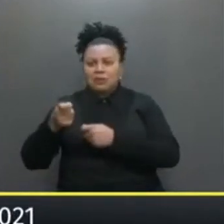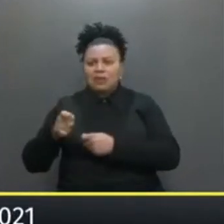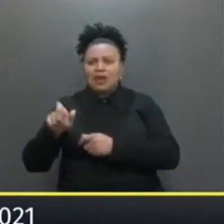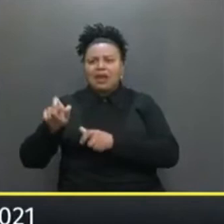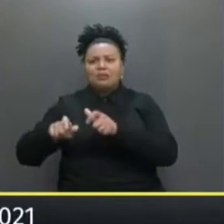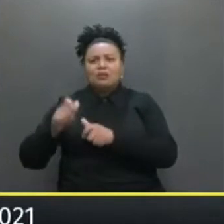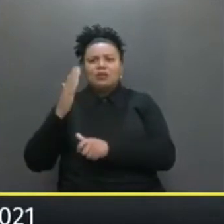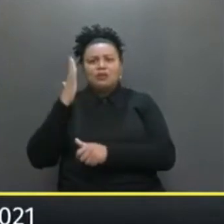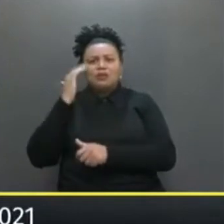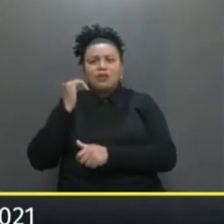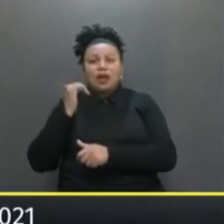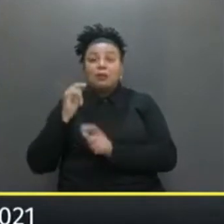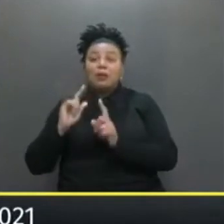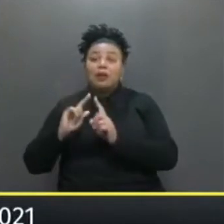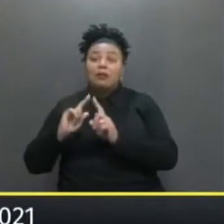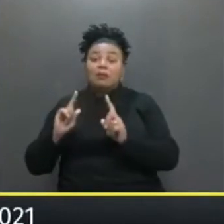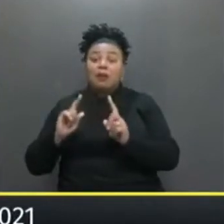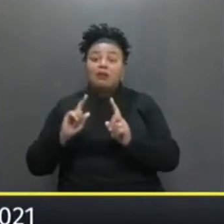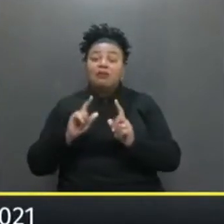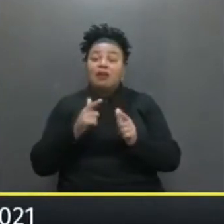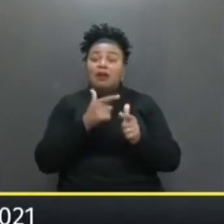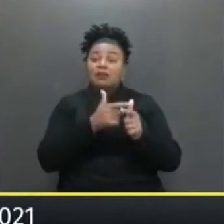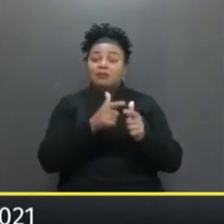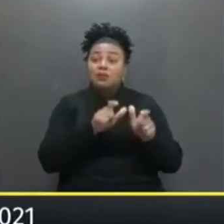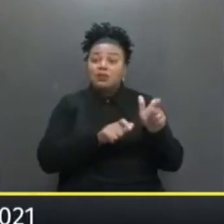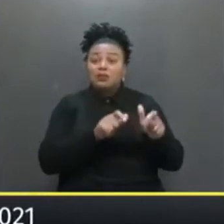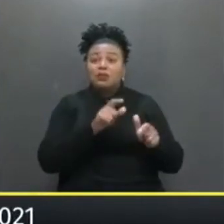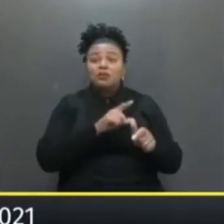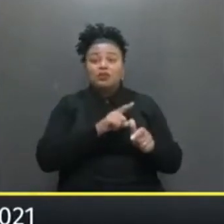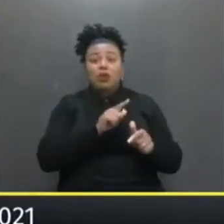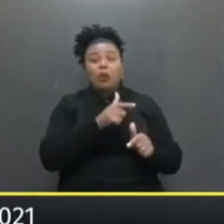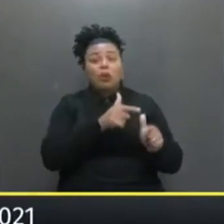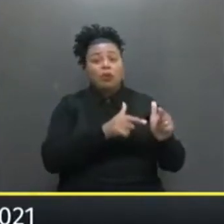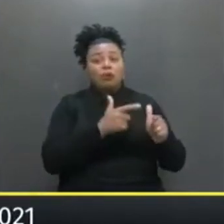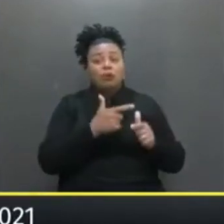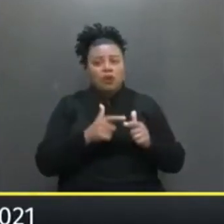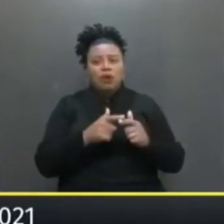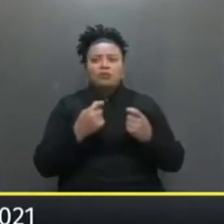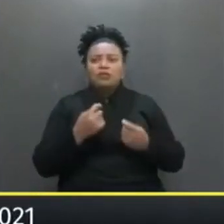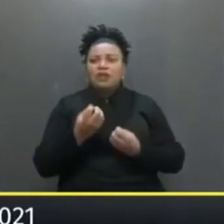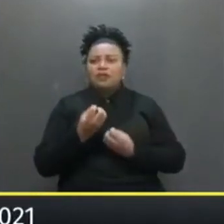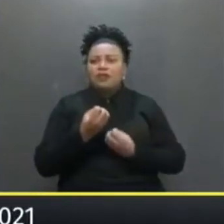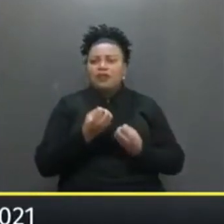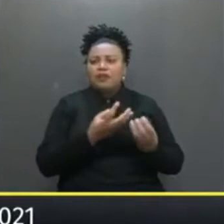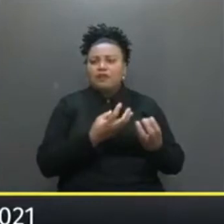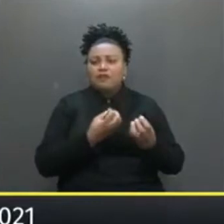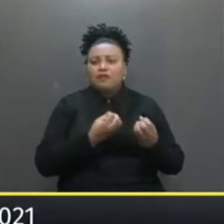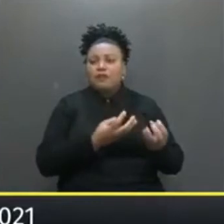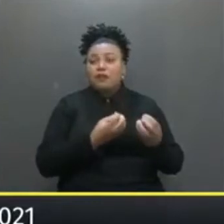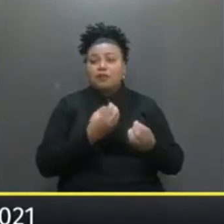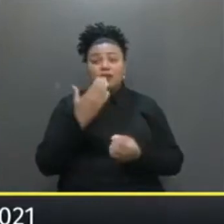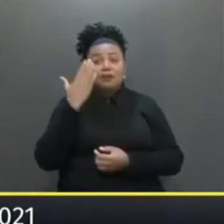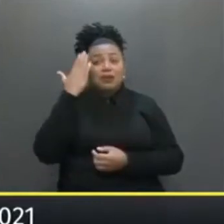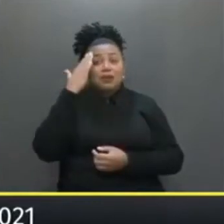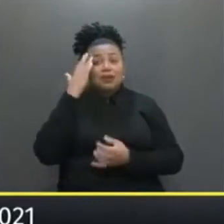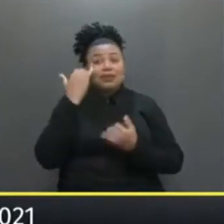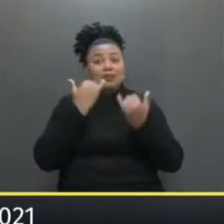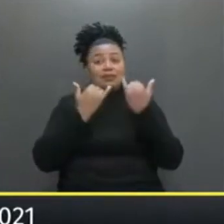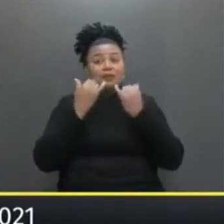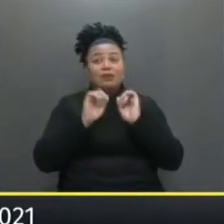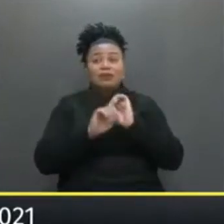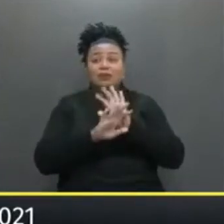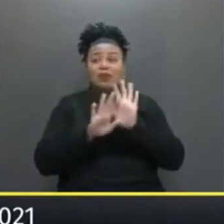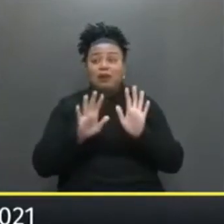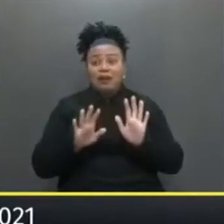verdade Agora as pessoas Estavam com outro problema E os técnicos Tinham que passar Informação E uma informação De formas Que elas entendessem Essa informação